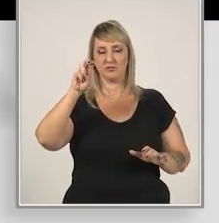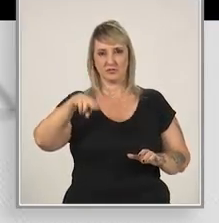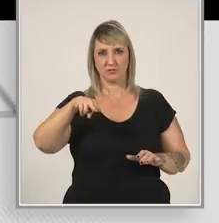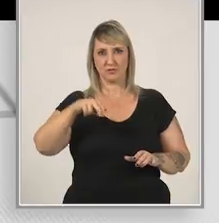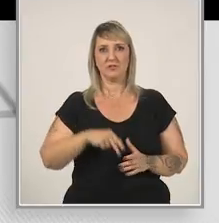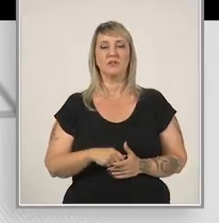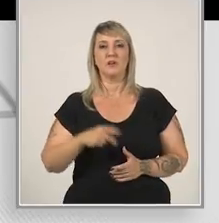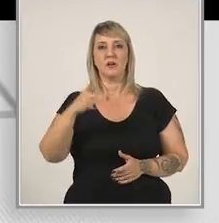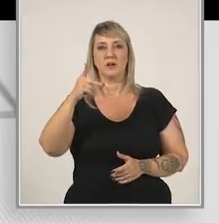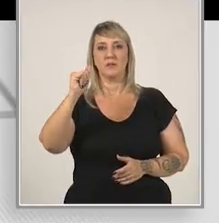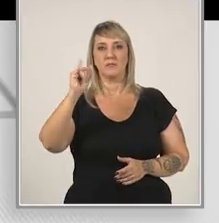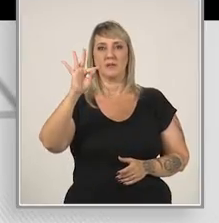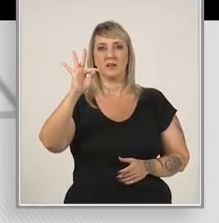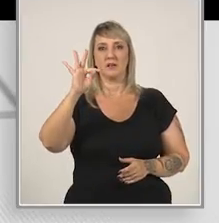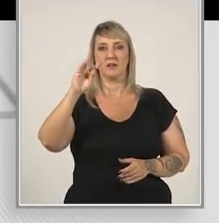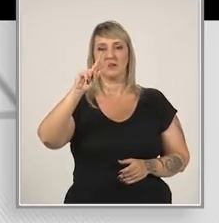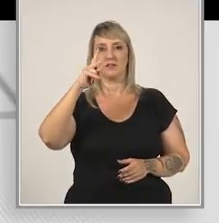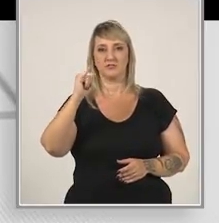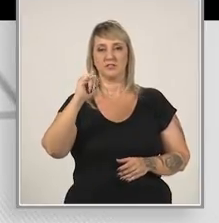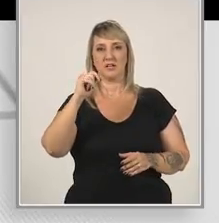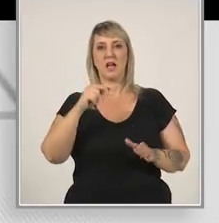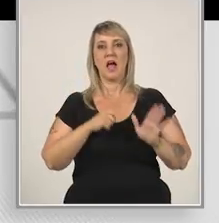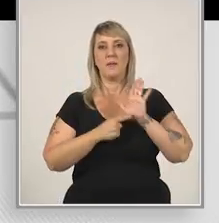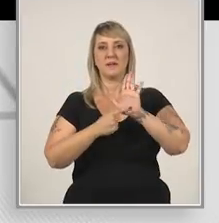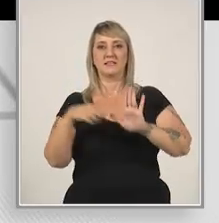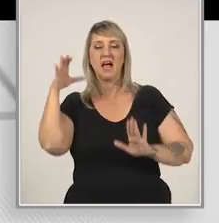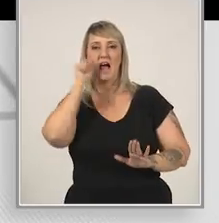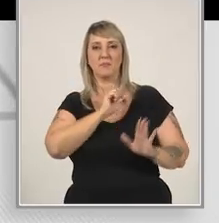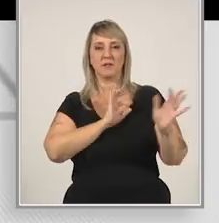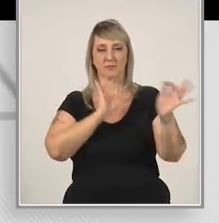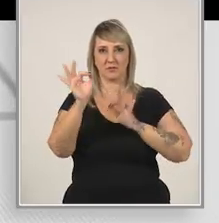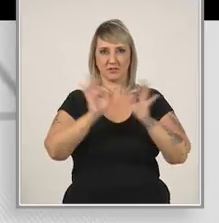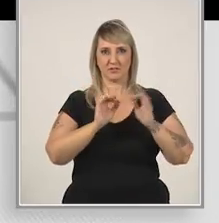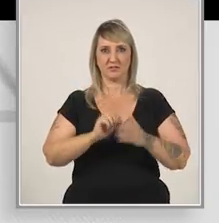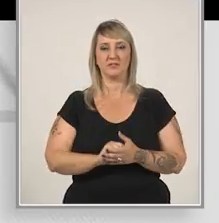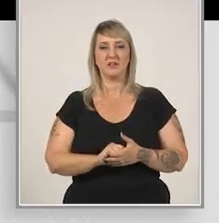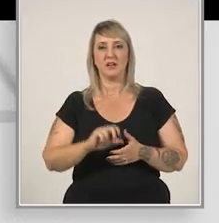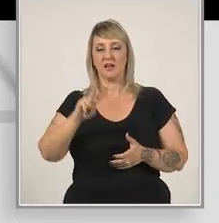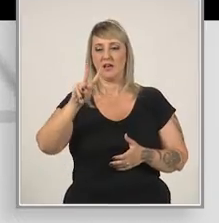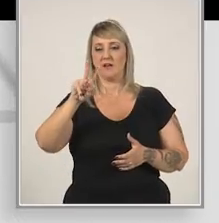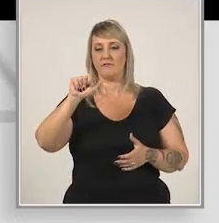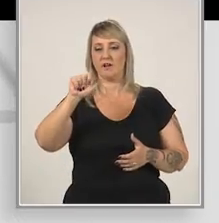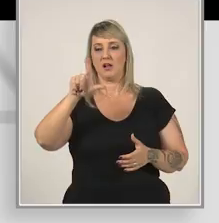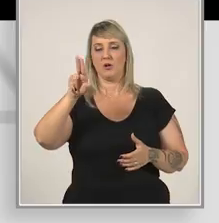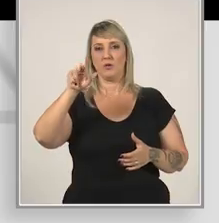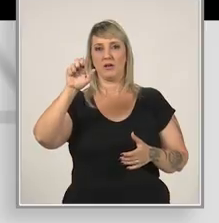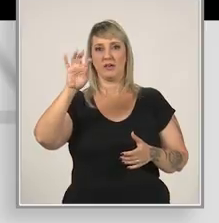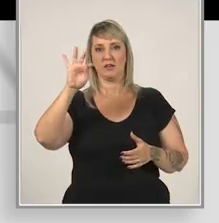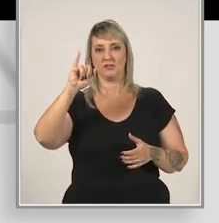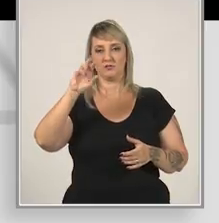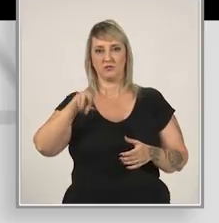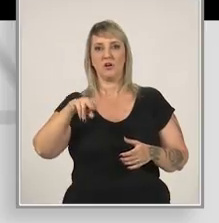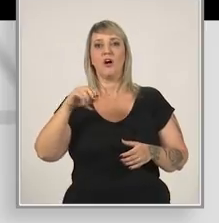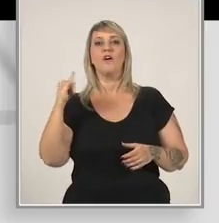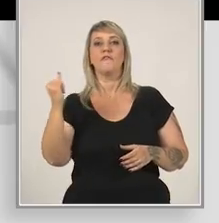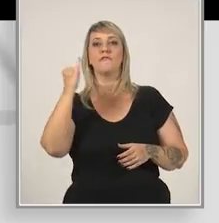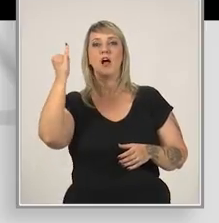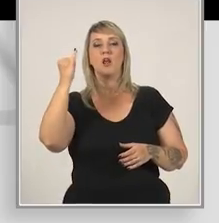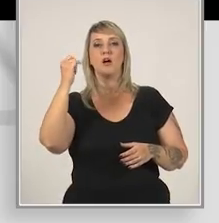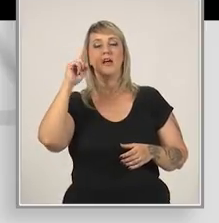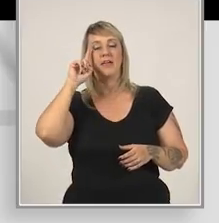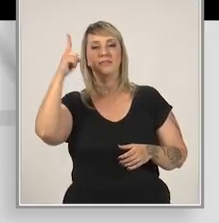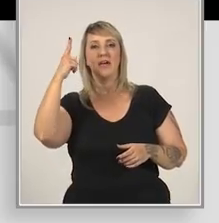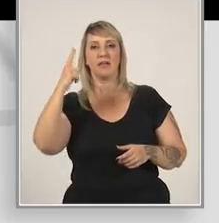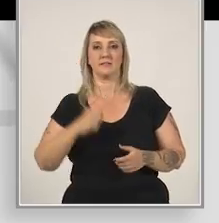Pitch significa uma apresentação rápida do projeto. Valuation é o valor da ideia ou